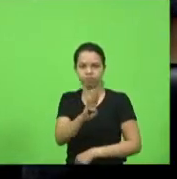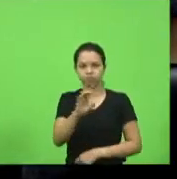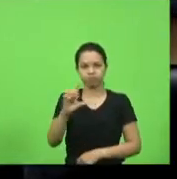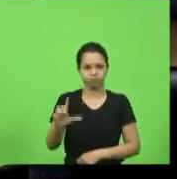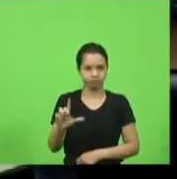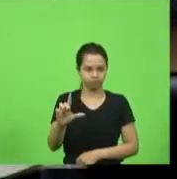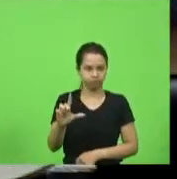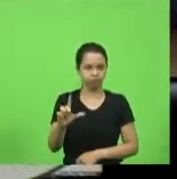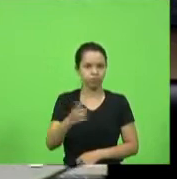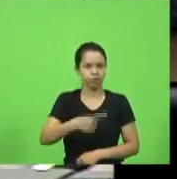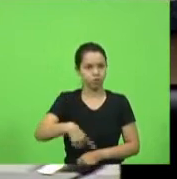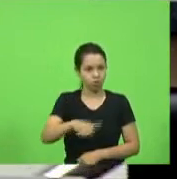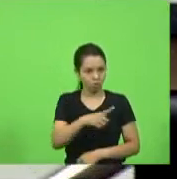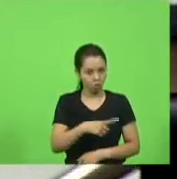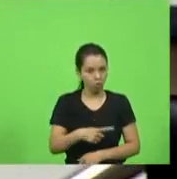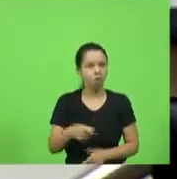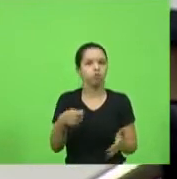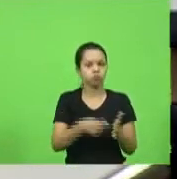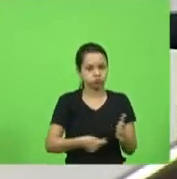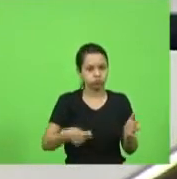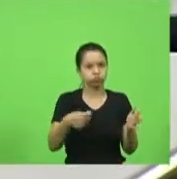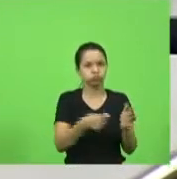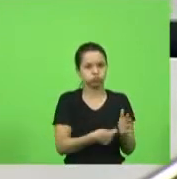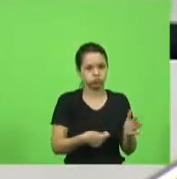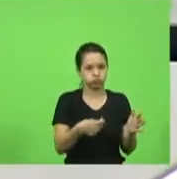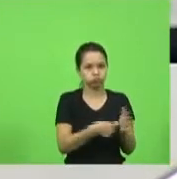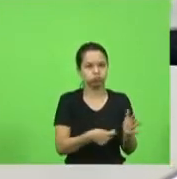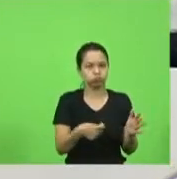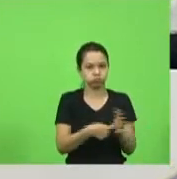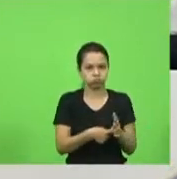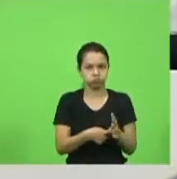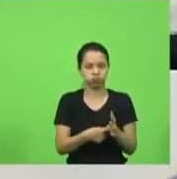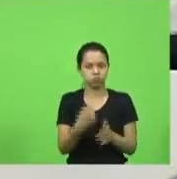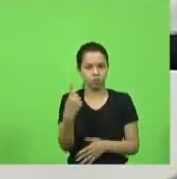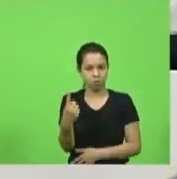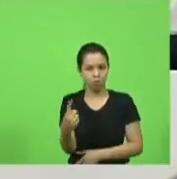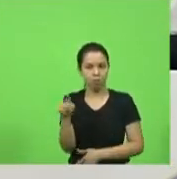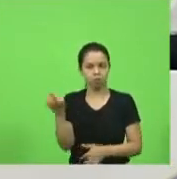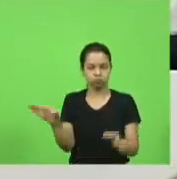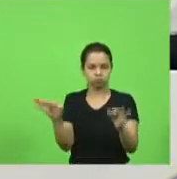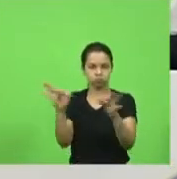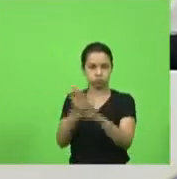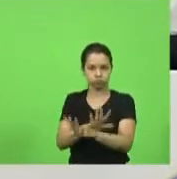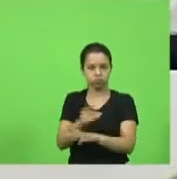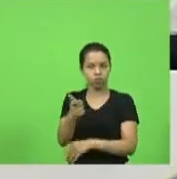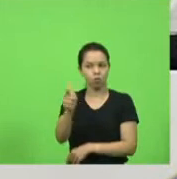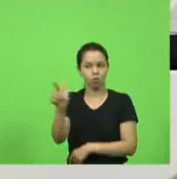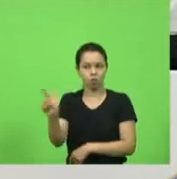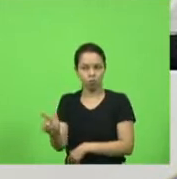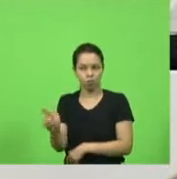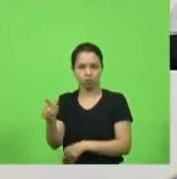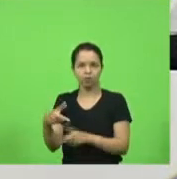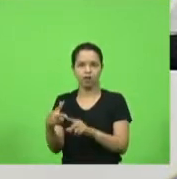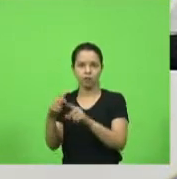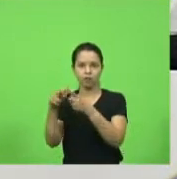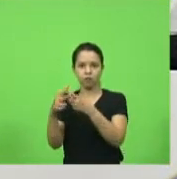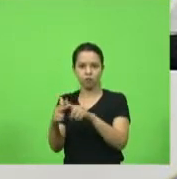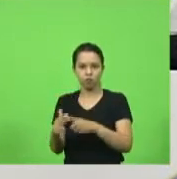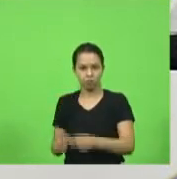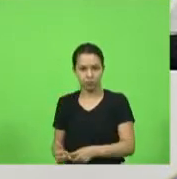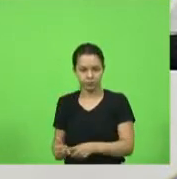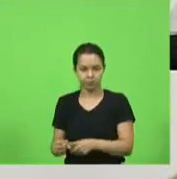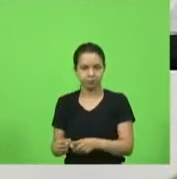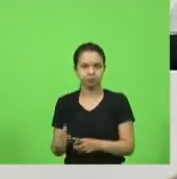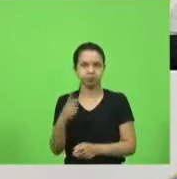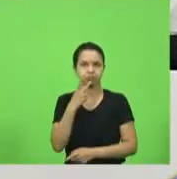que nós batalhamos muito, uma para a sua conclusão e outra para a sua reforma. E